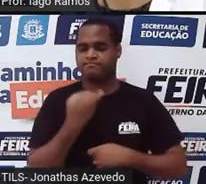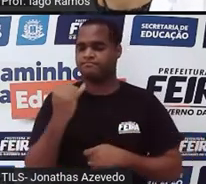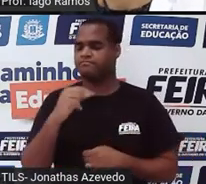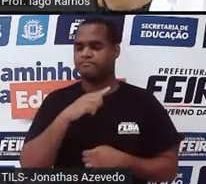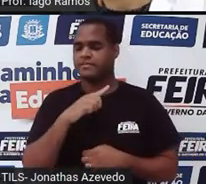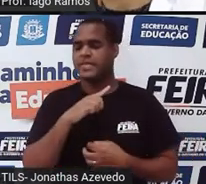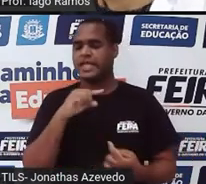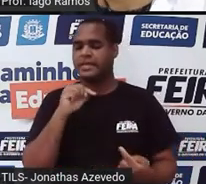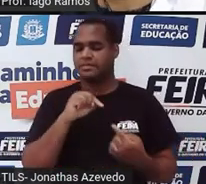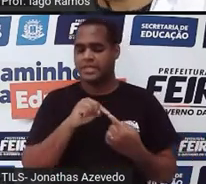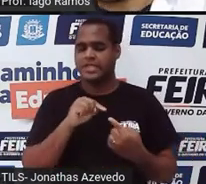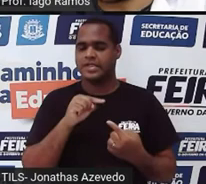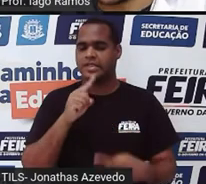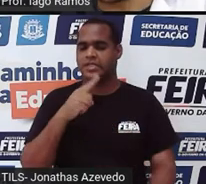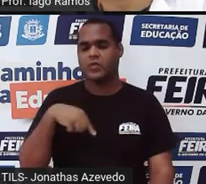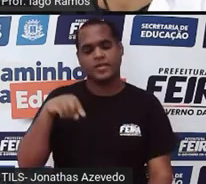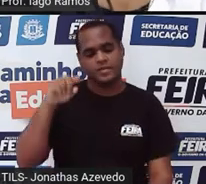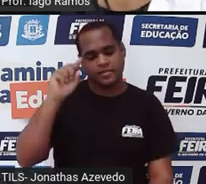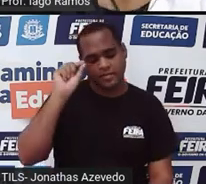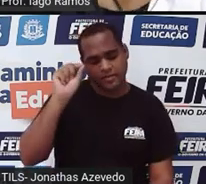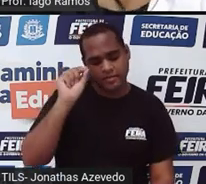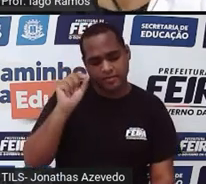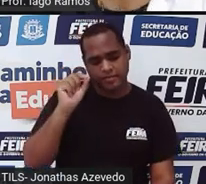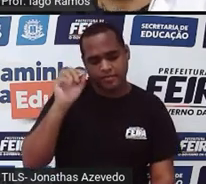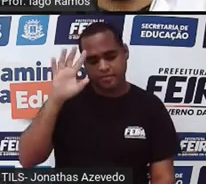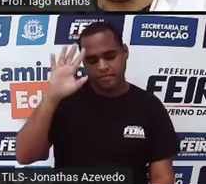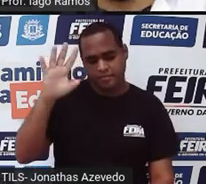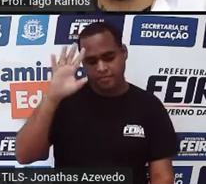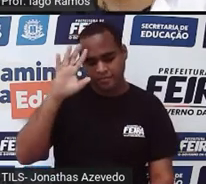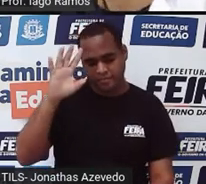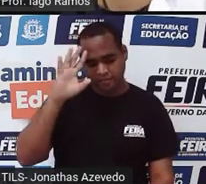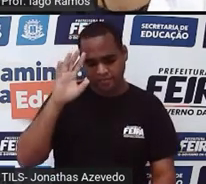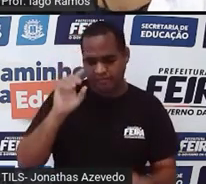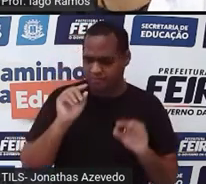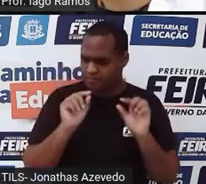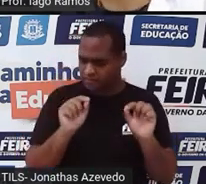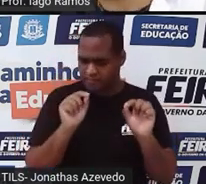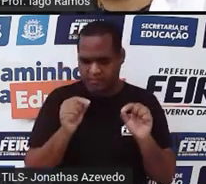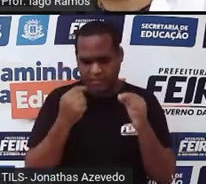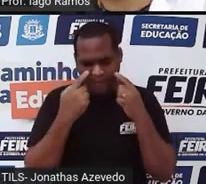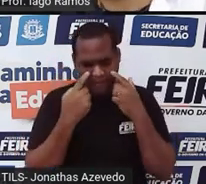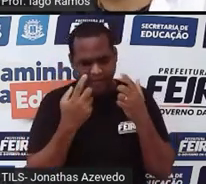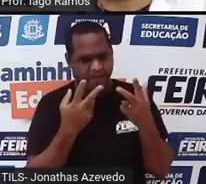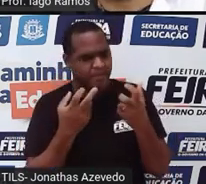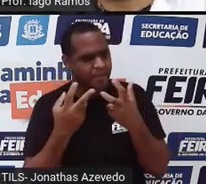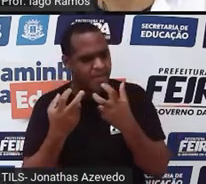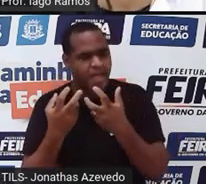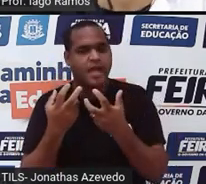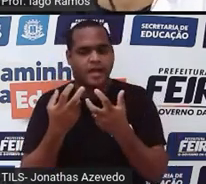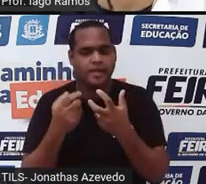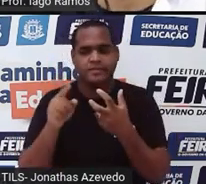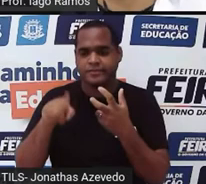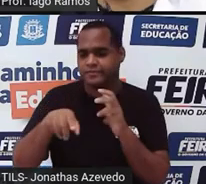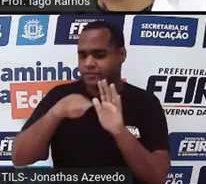a gente já perceber que a sequência de números é uma sequência